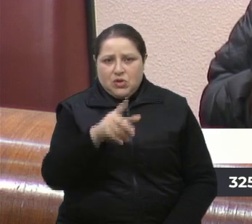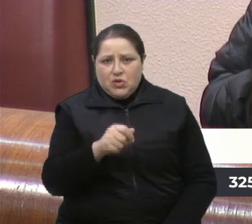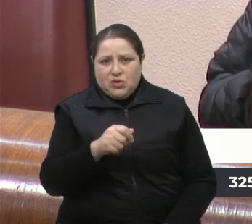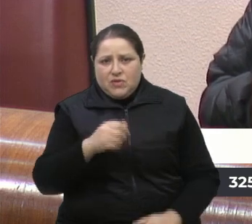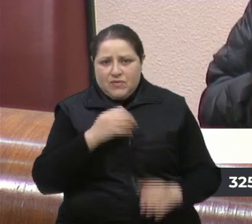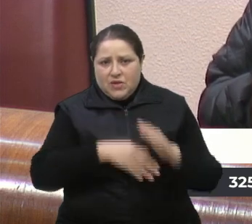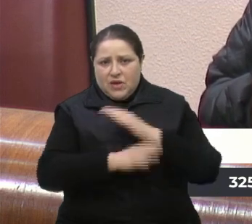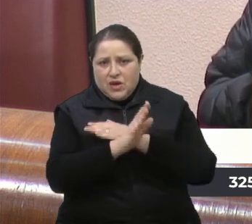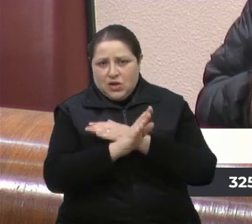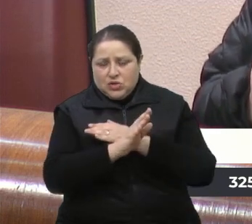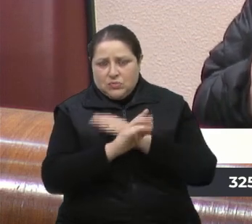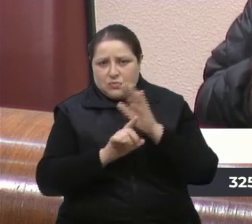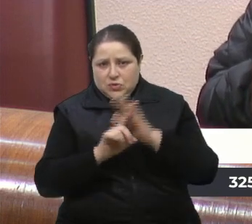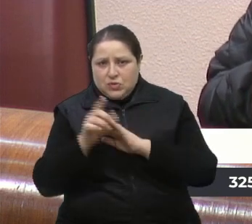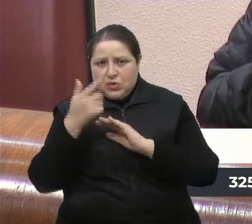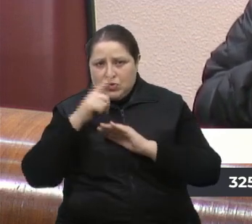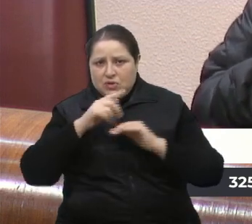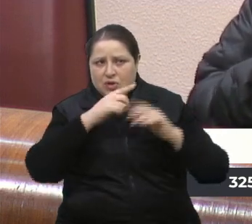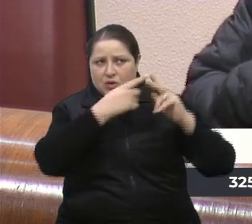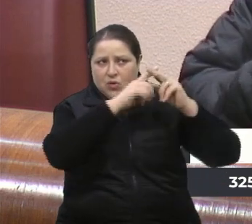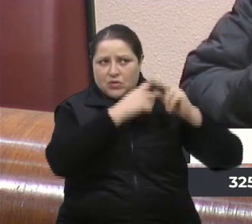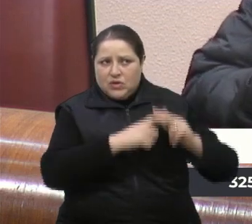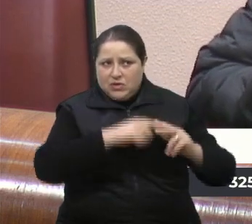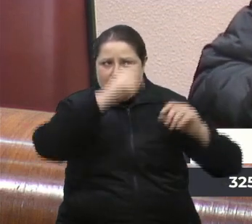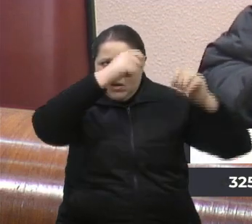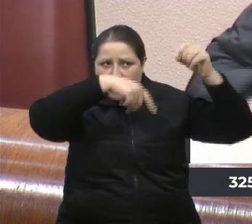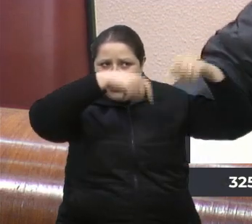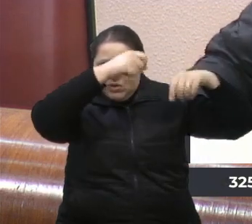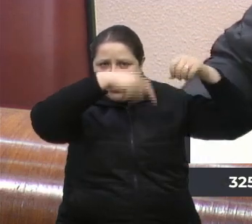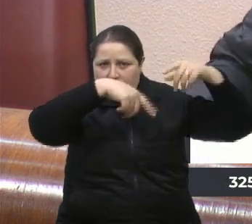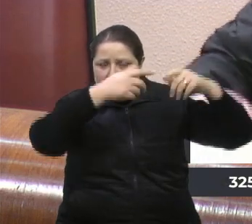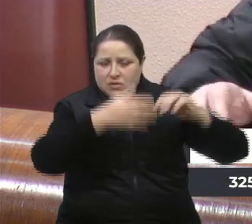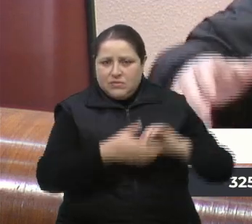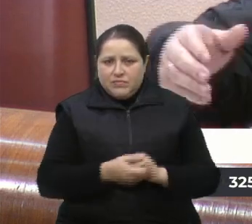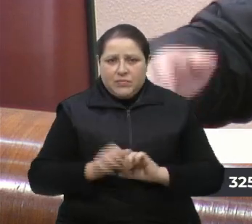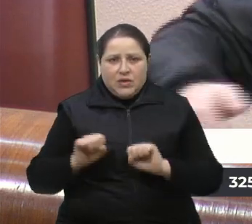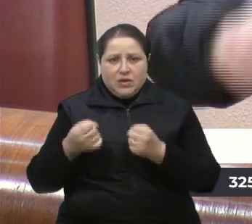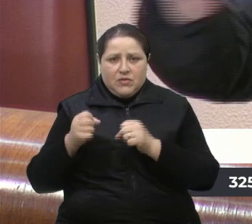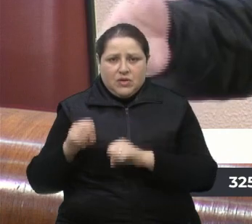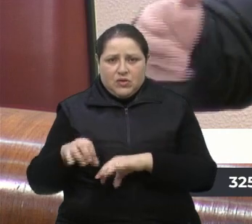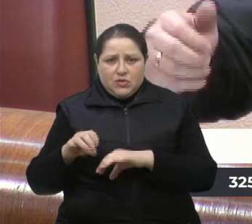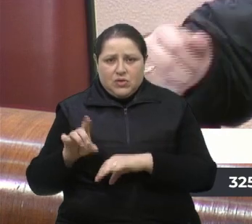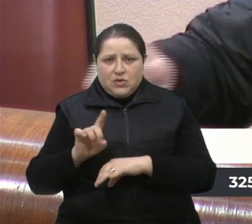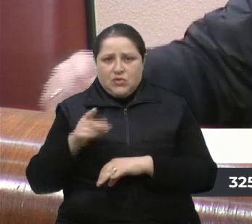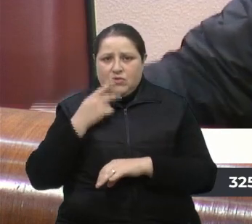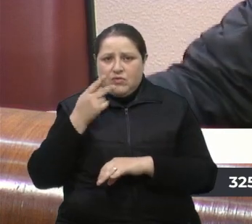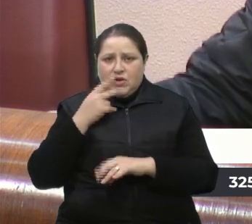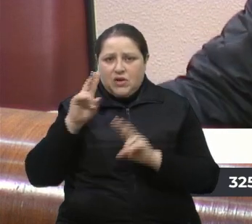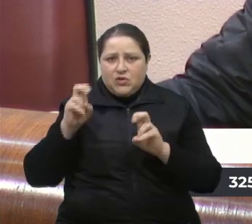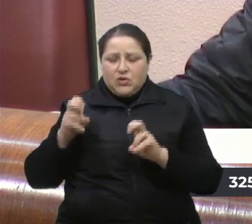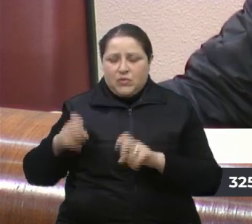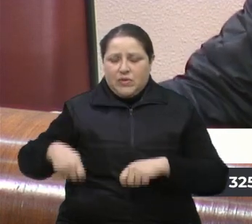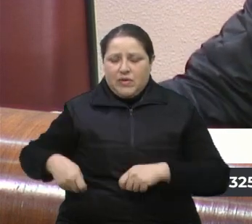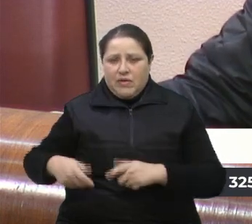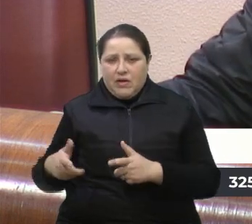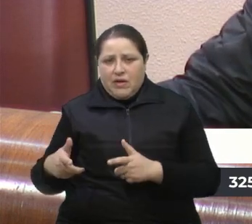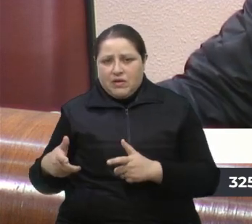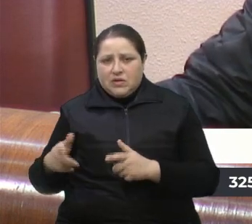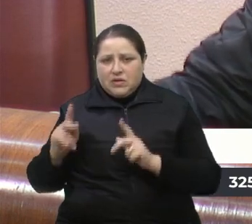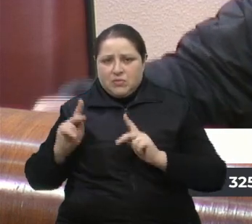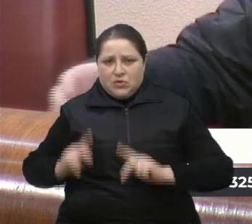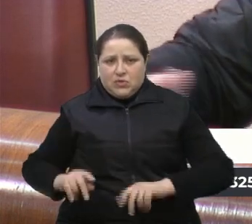dava para tapar as goteiras? Mas defende a educação e não falam dos gastos que estão cometendo.